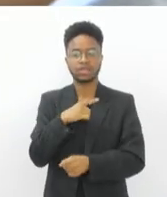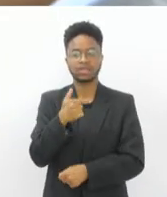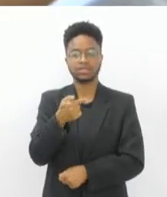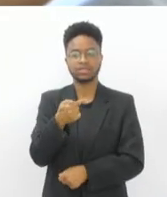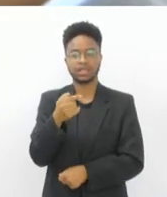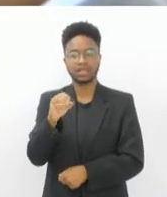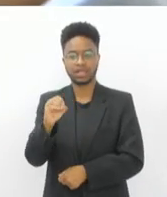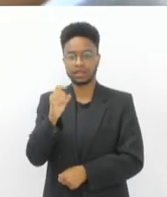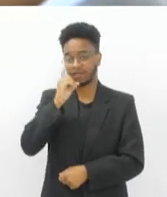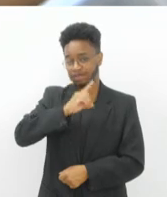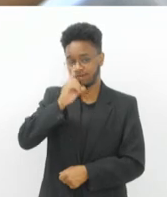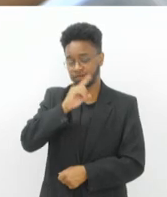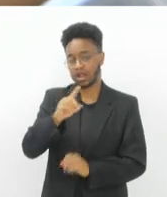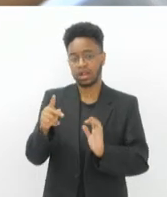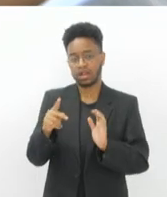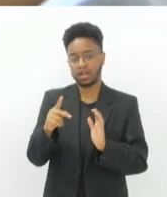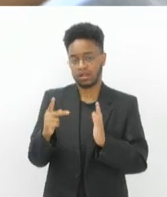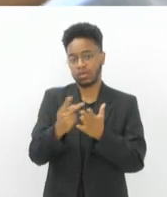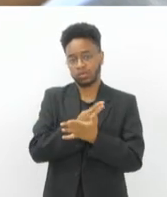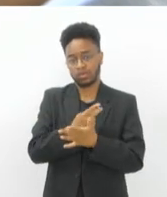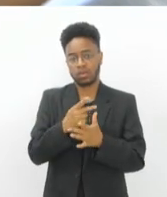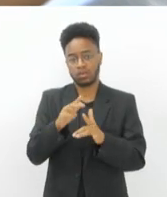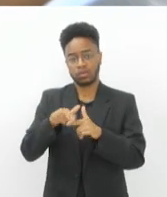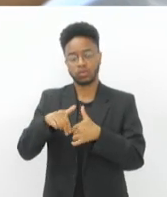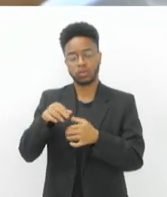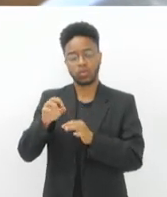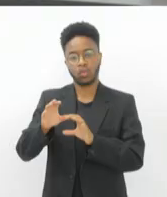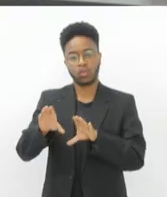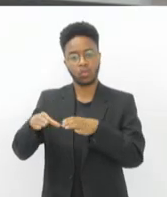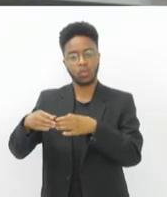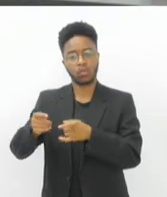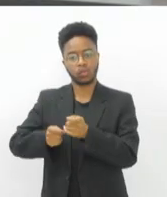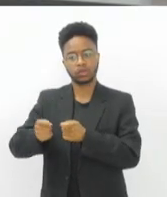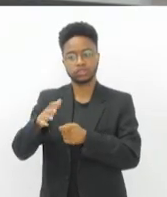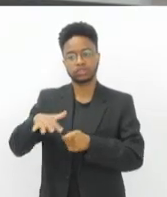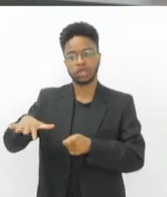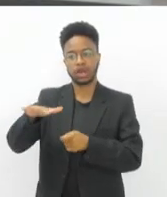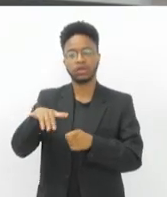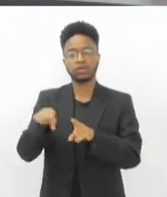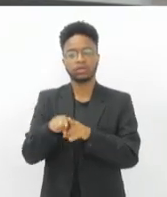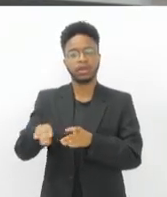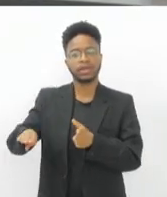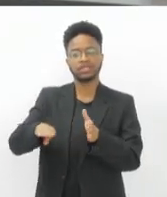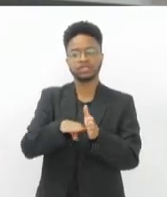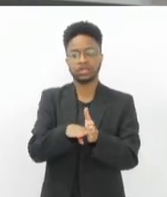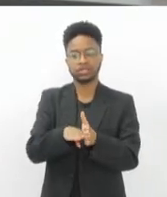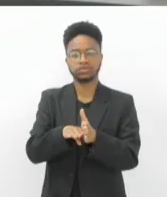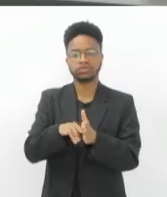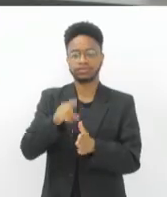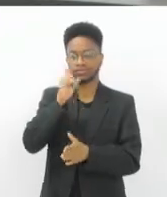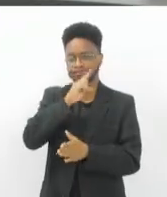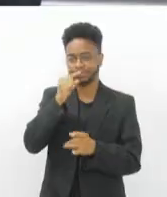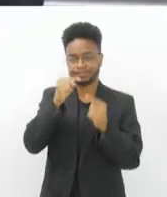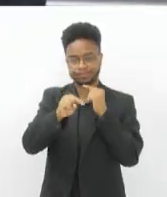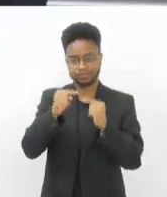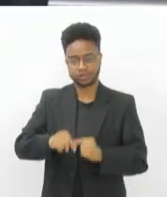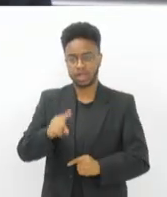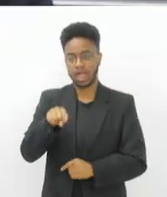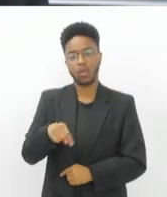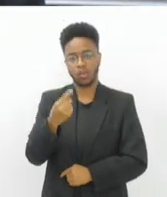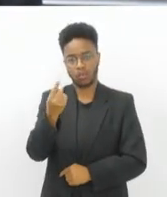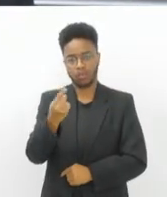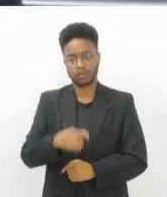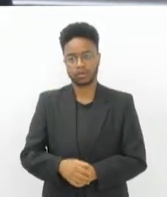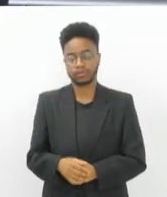irregularidades apontadas pela Controladoria Geral do Estado e o estacionamento irregular é apenas uma delas. Segundo